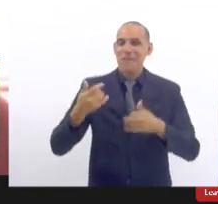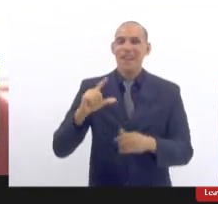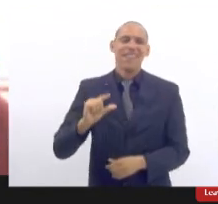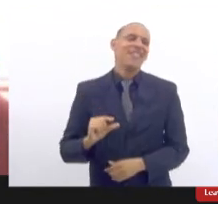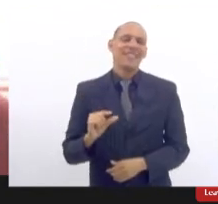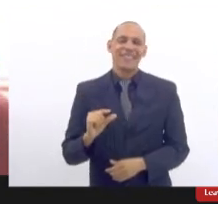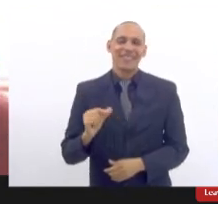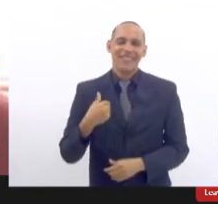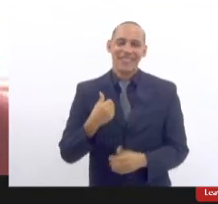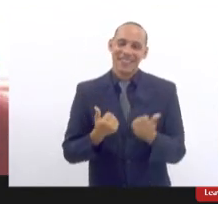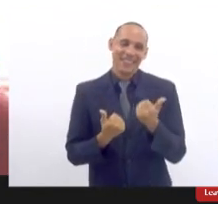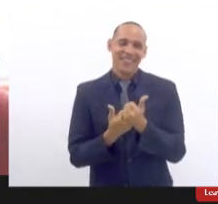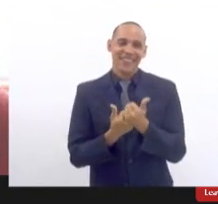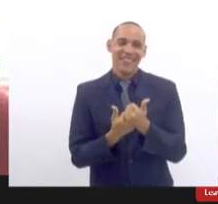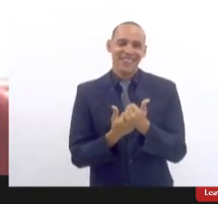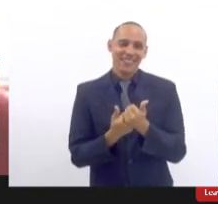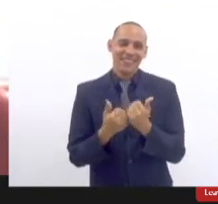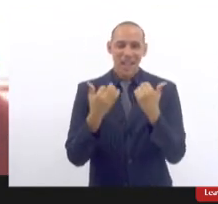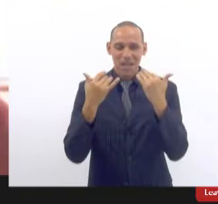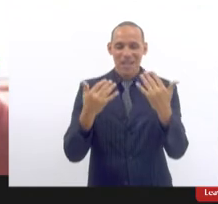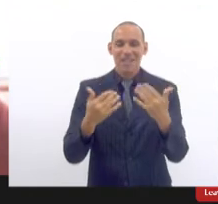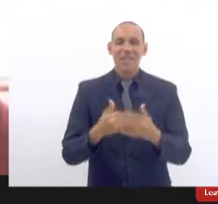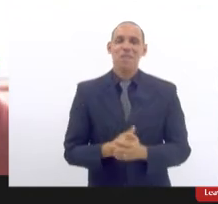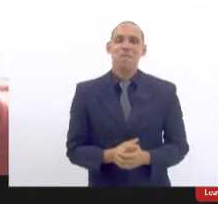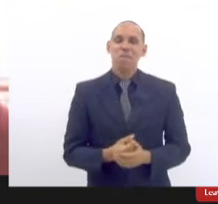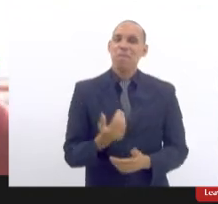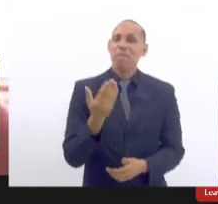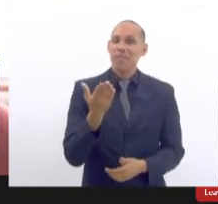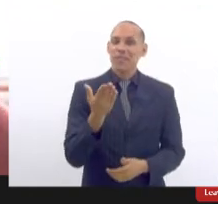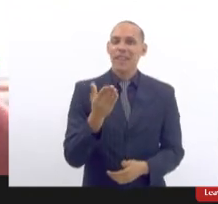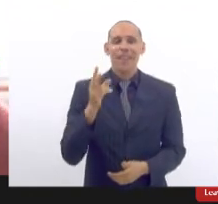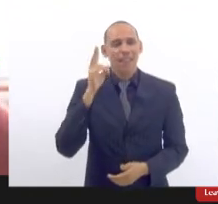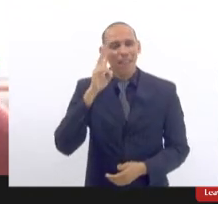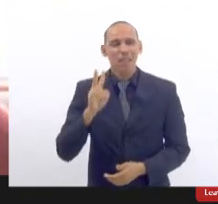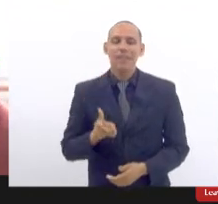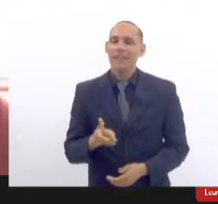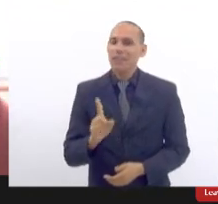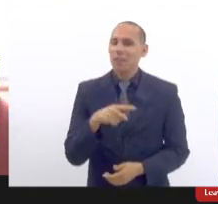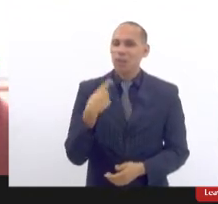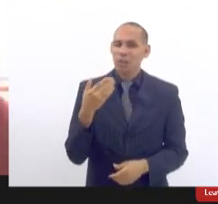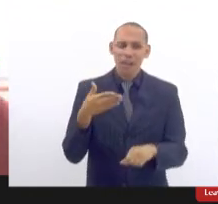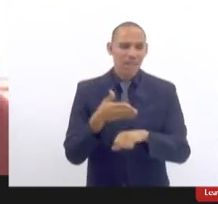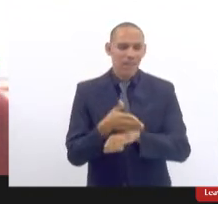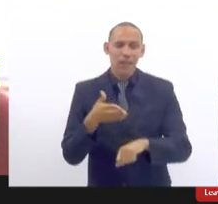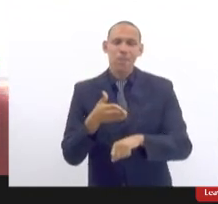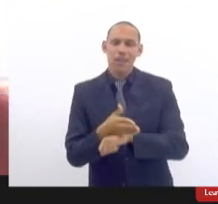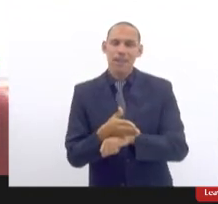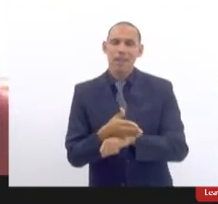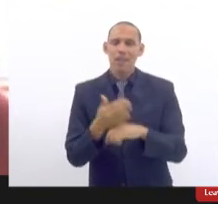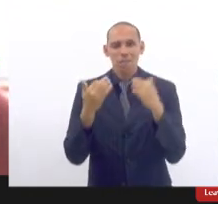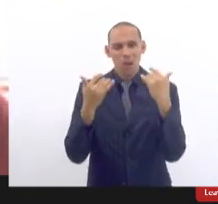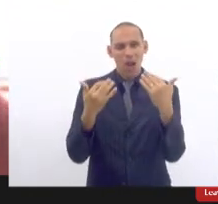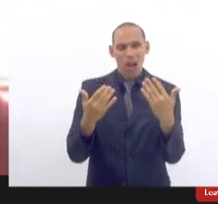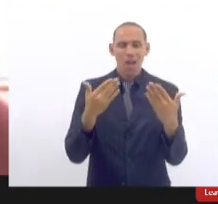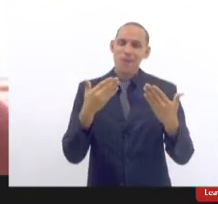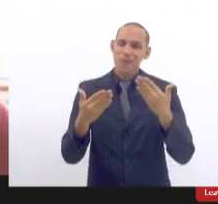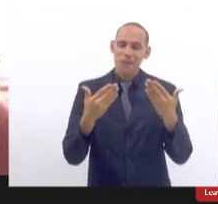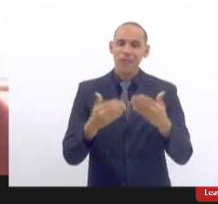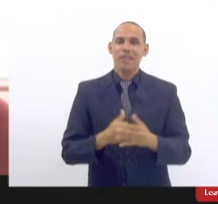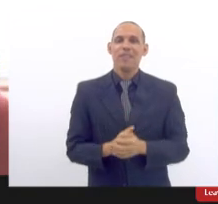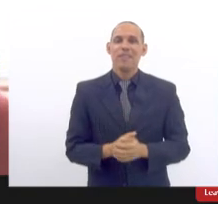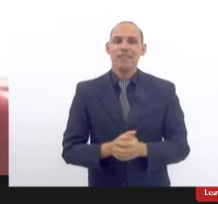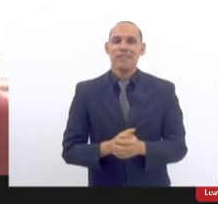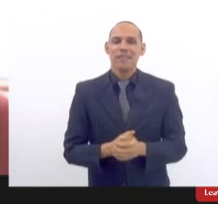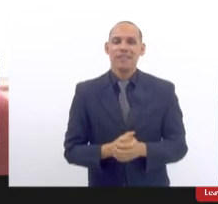contribuir para essa audiência o senhor sempre lembra que a gente está participando das audiências públicas